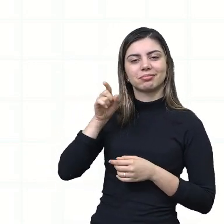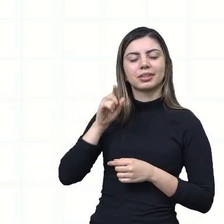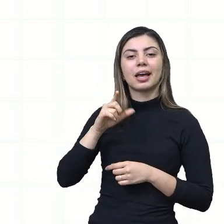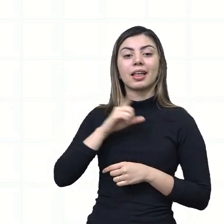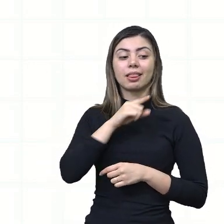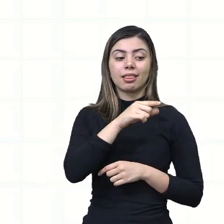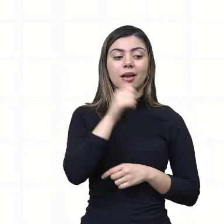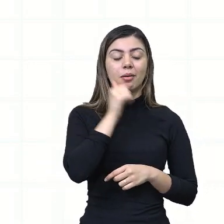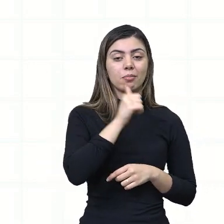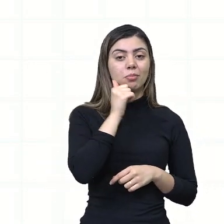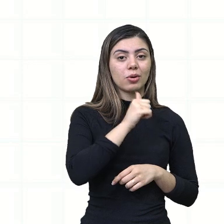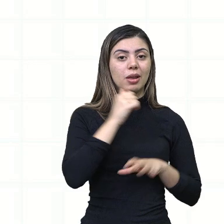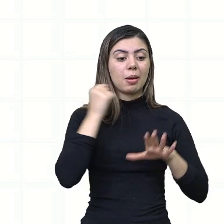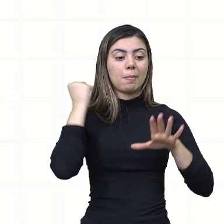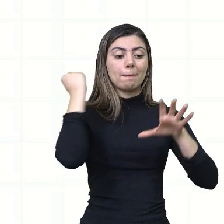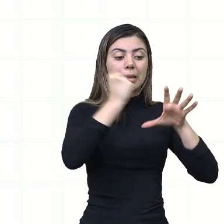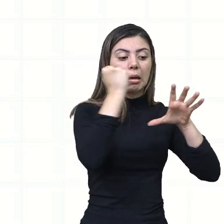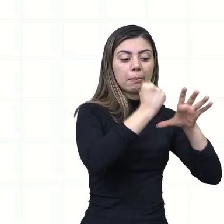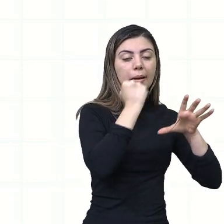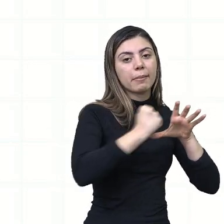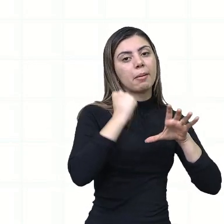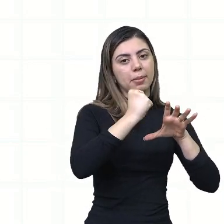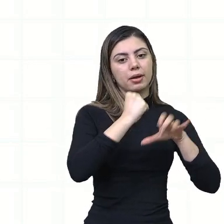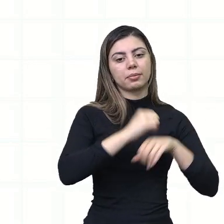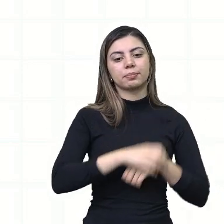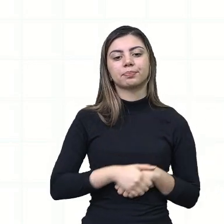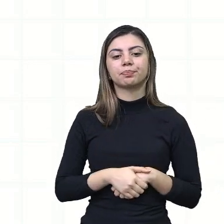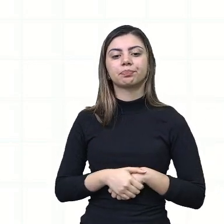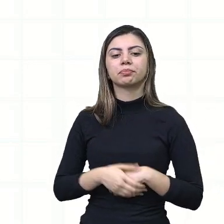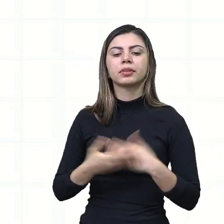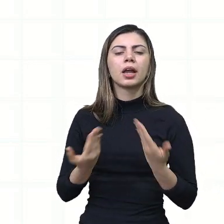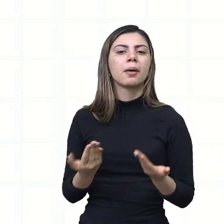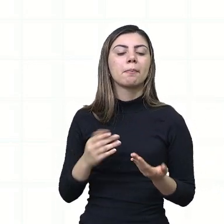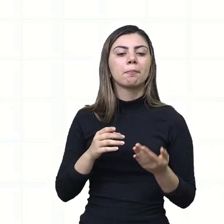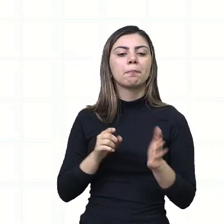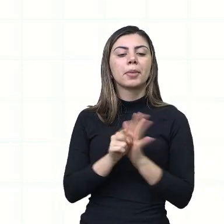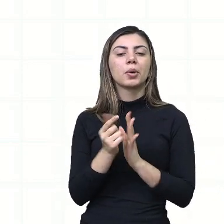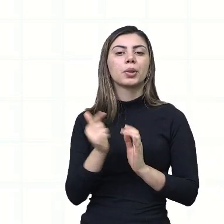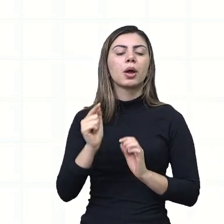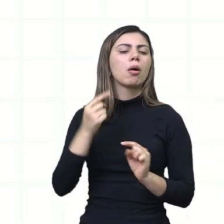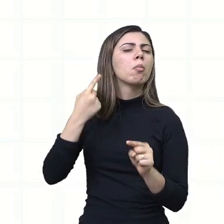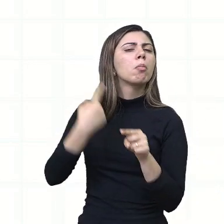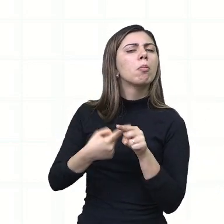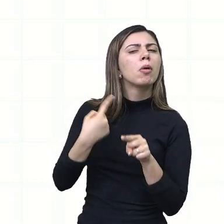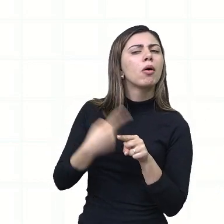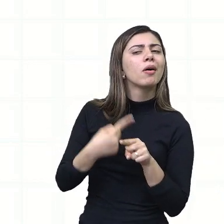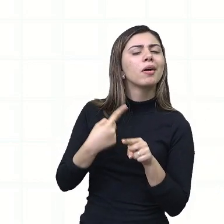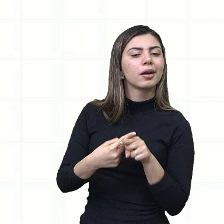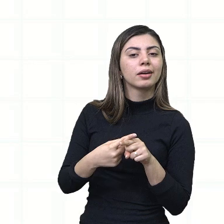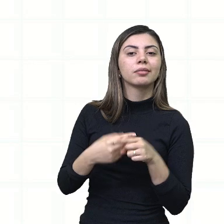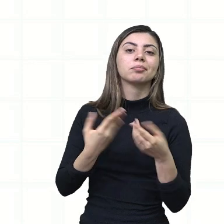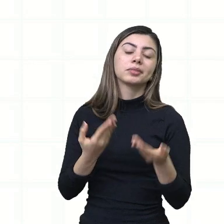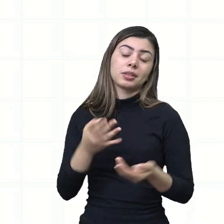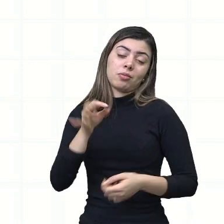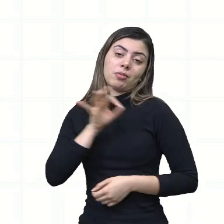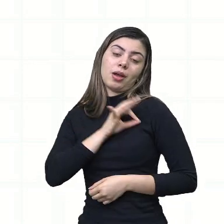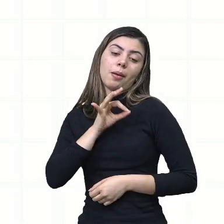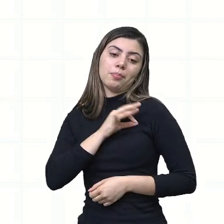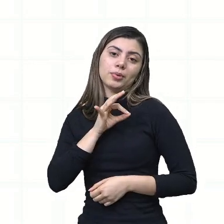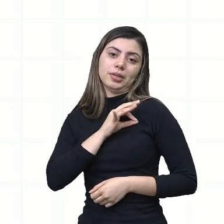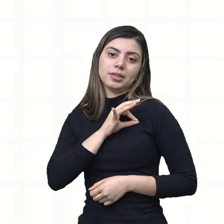golpes de faca. Porque, bem, aí vai caber a polícia